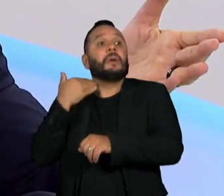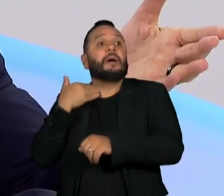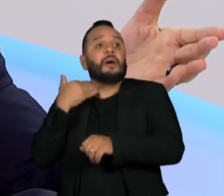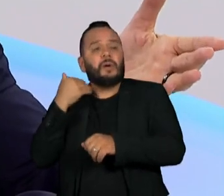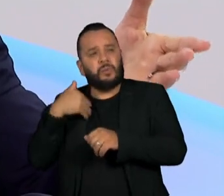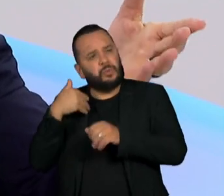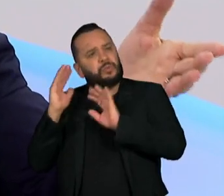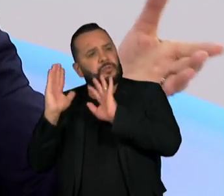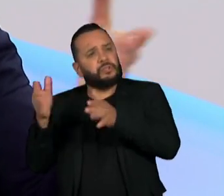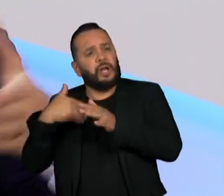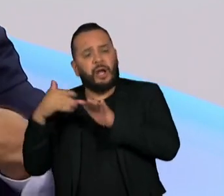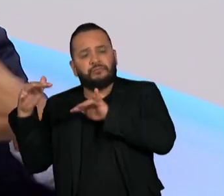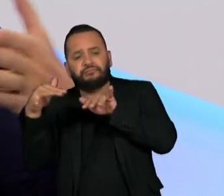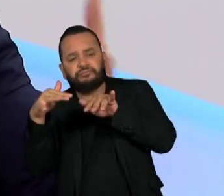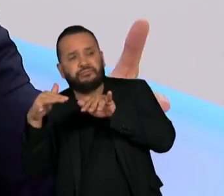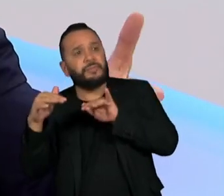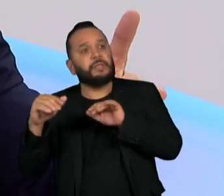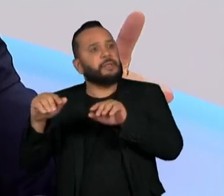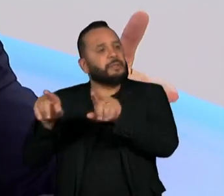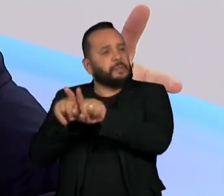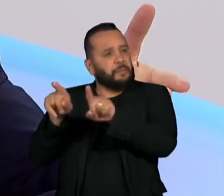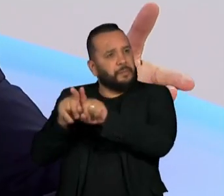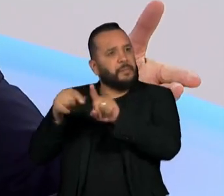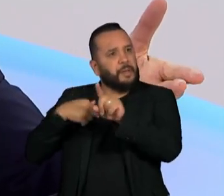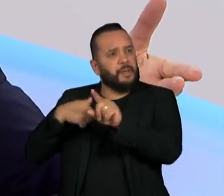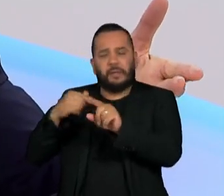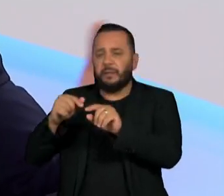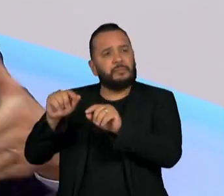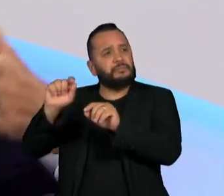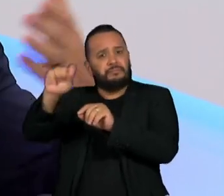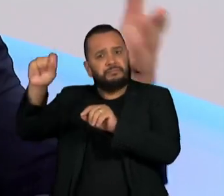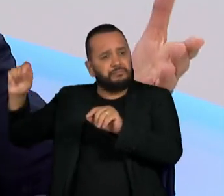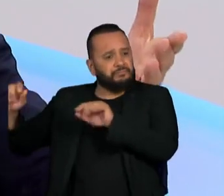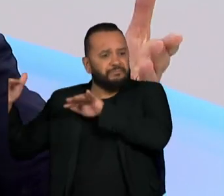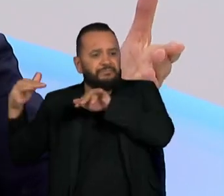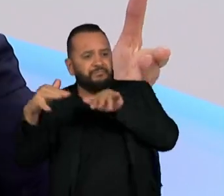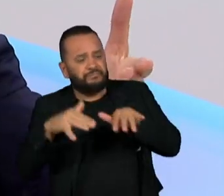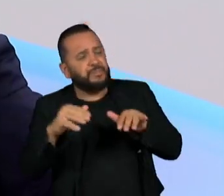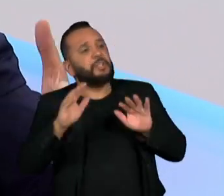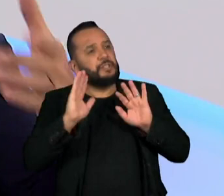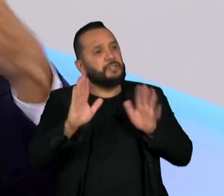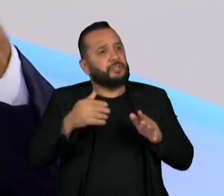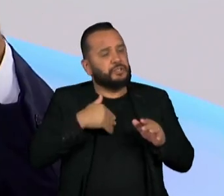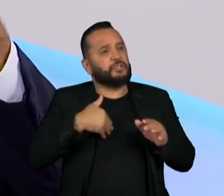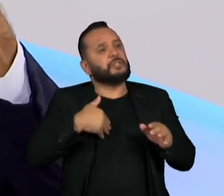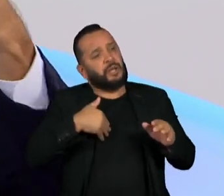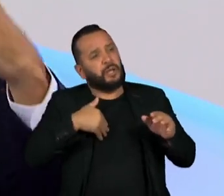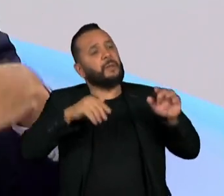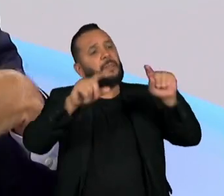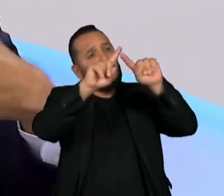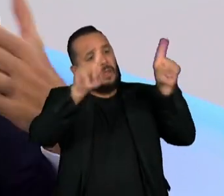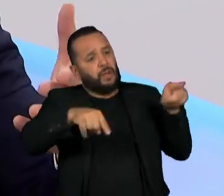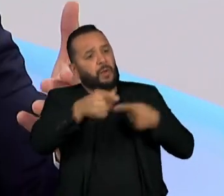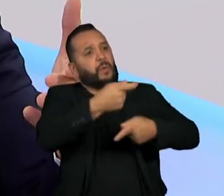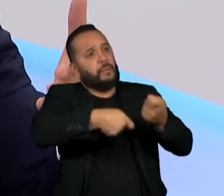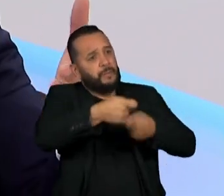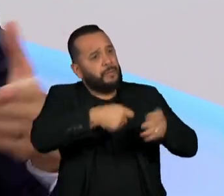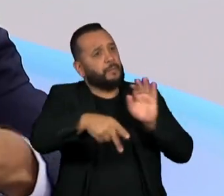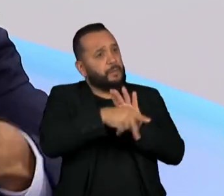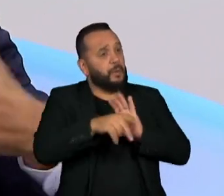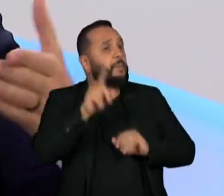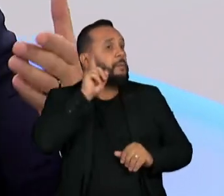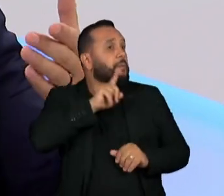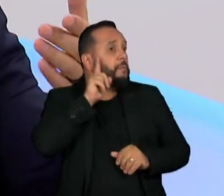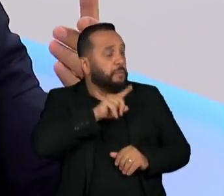contaminação no produto. Então, você teve sim uma contaminação nos americanos, isso claro que afeta um pouco o crédito, quando eu pergunto para os